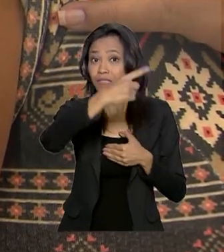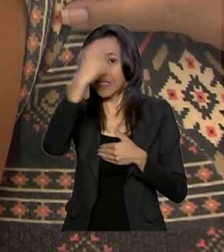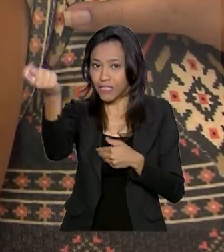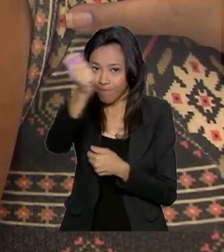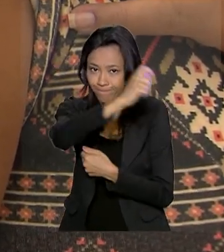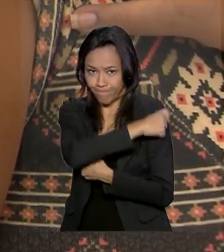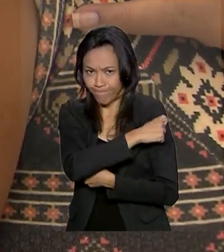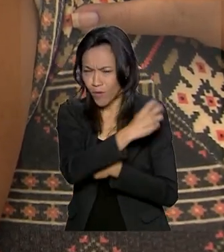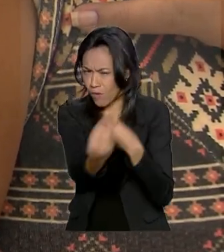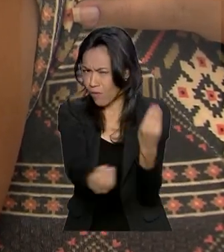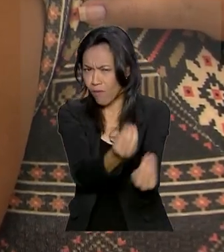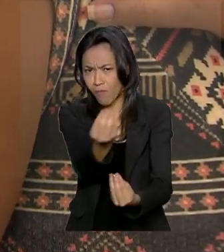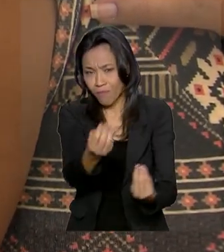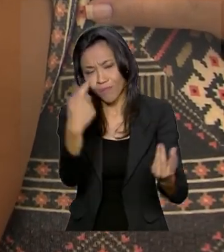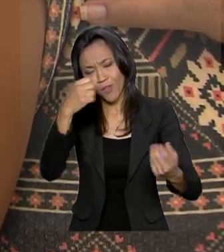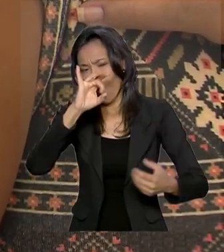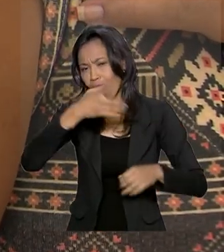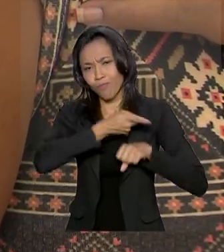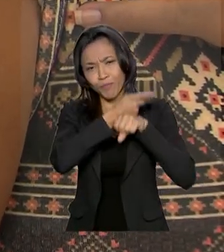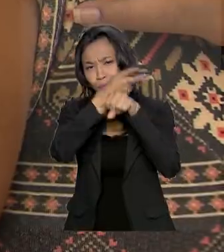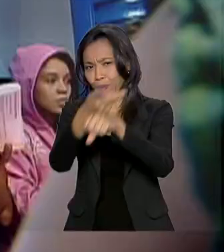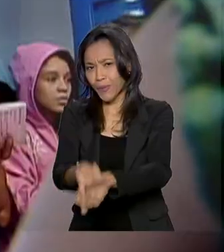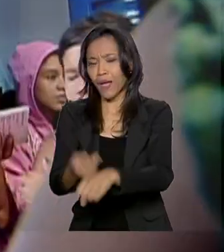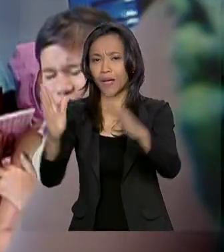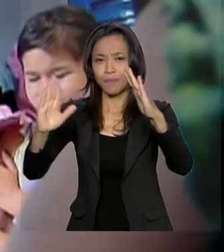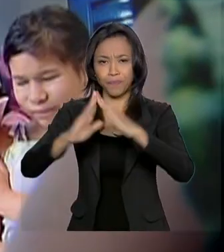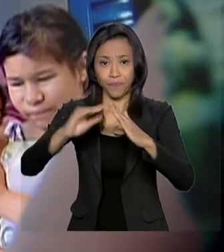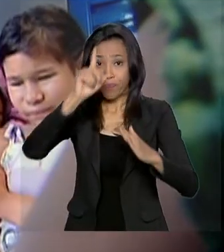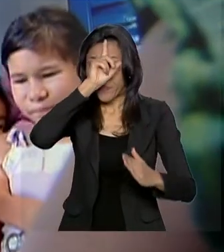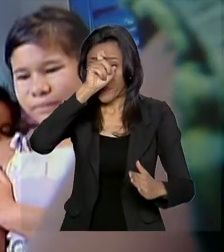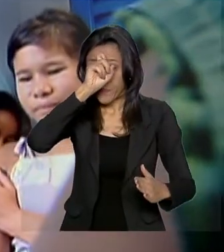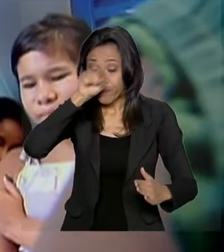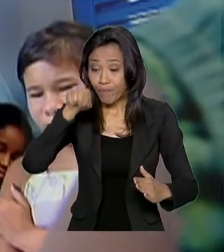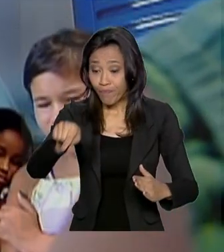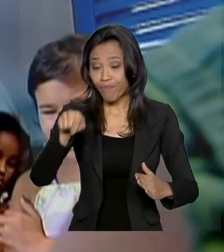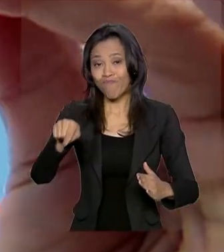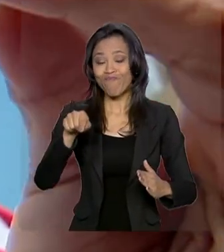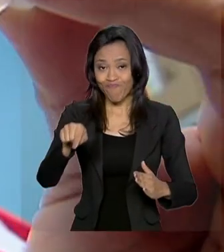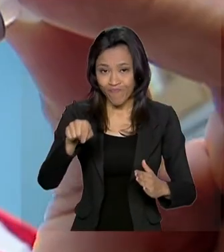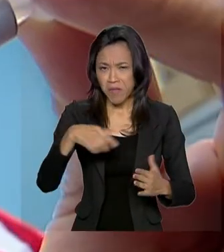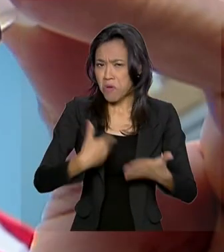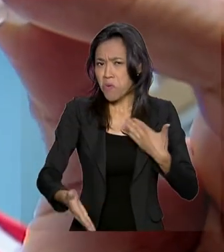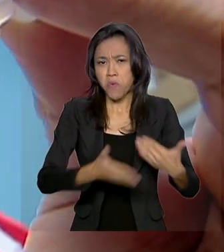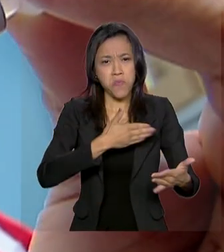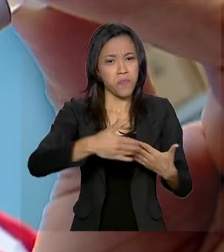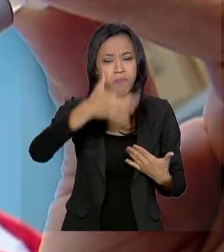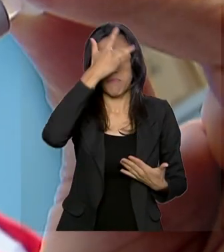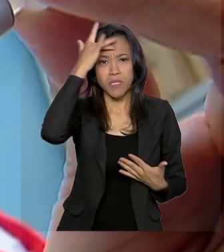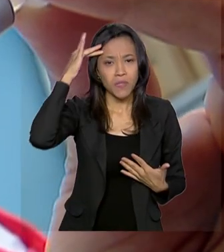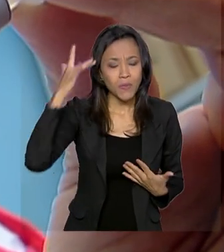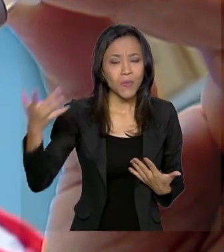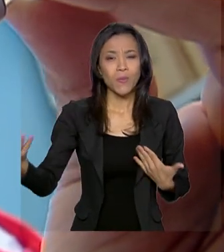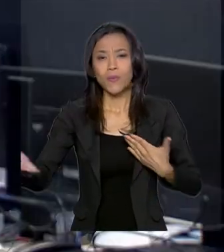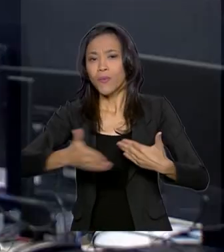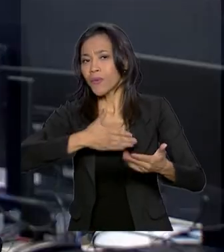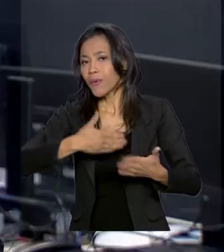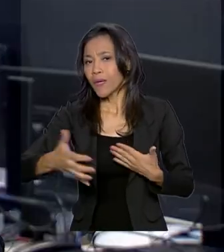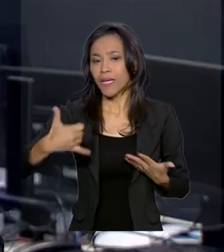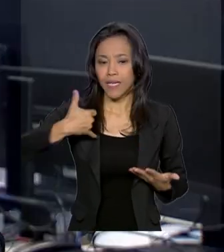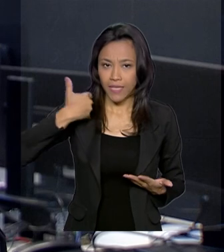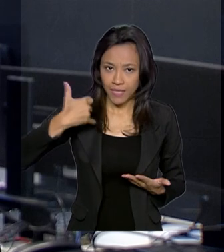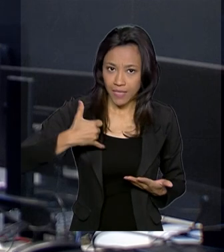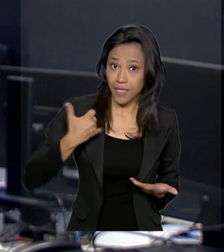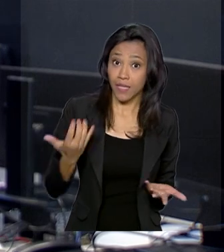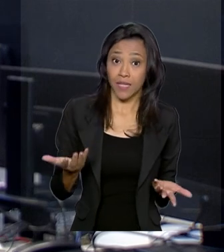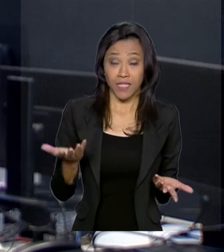imunizar, basta comparecer a uma unidade básica de saúde. Isso vale para qualquer pessoa de qualquer idade que